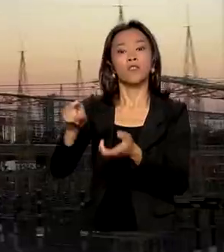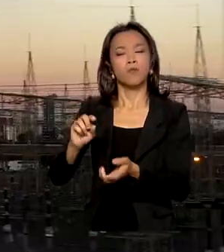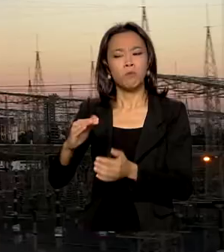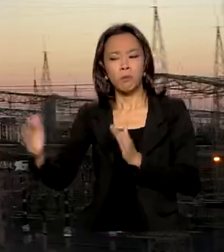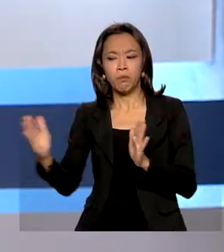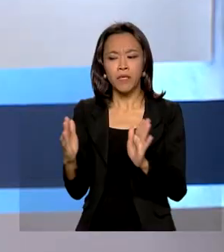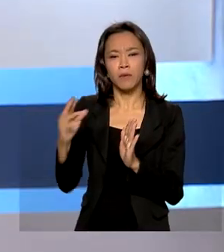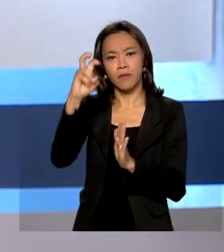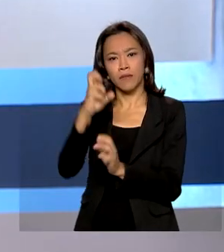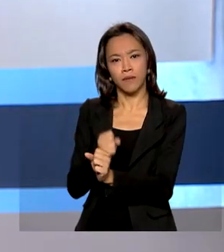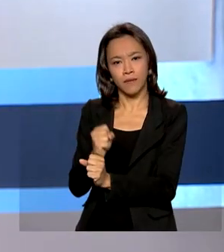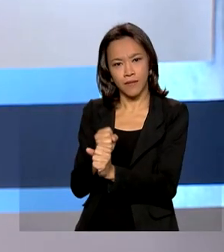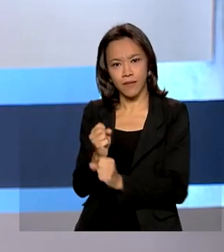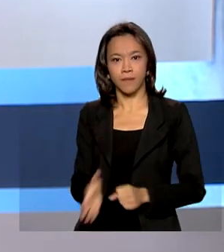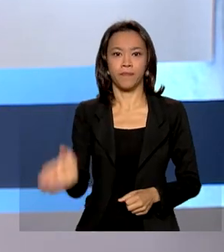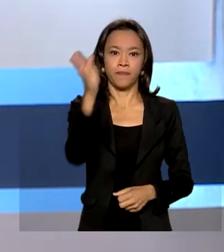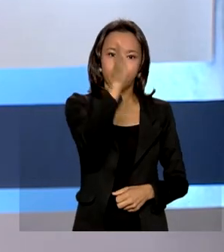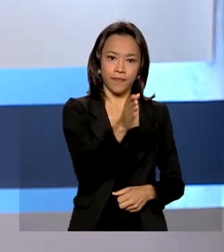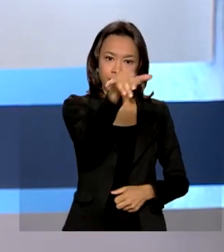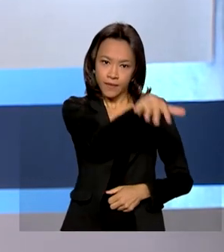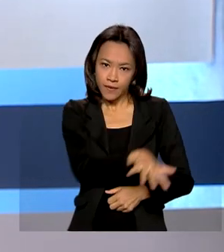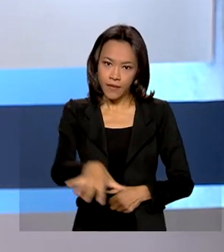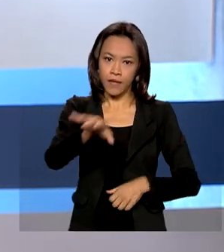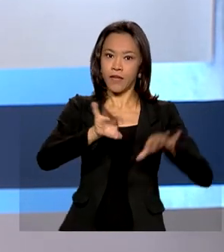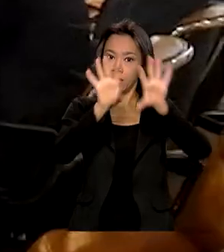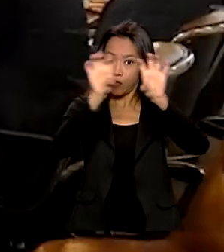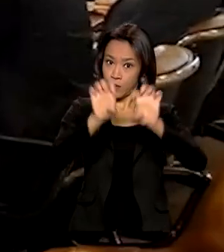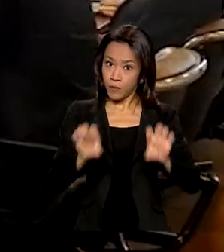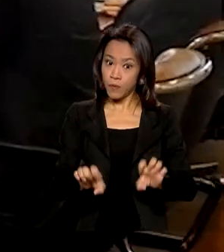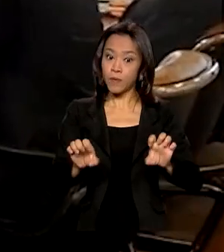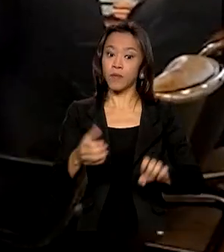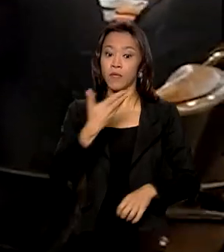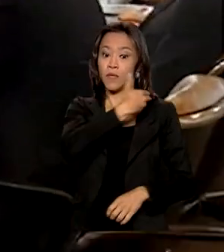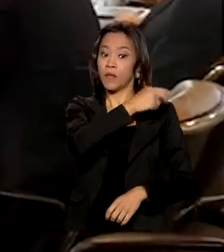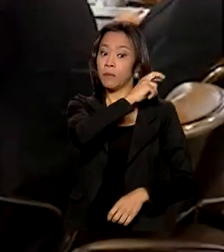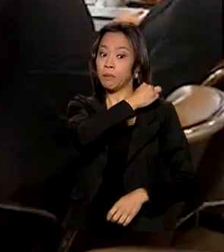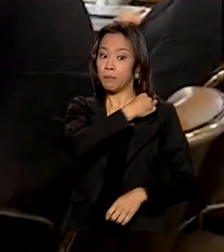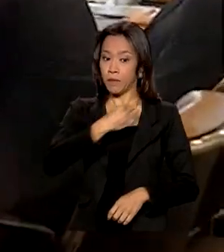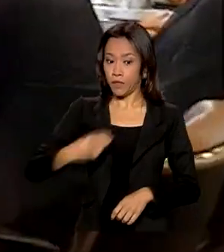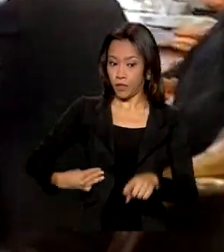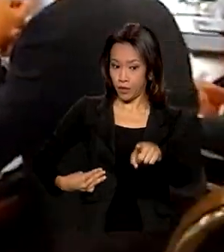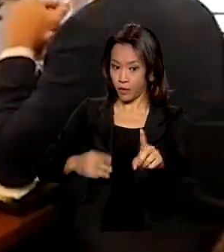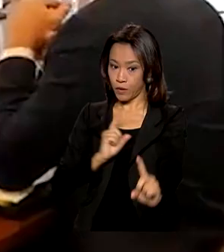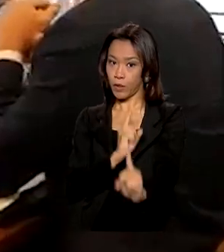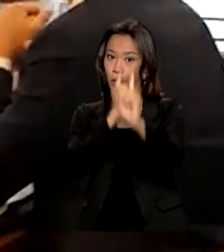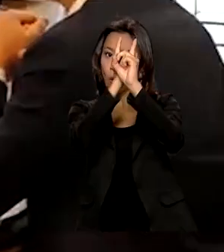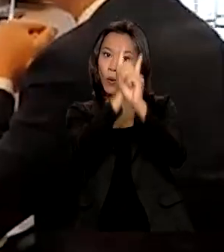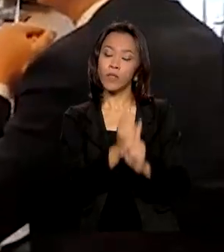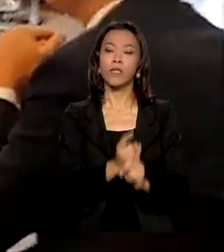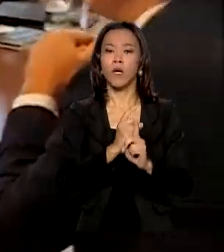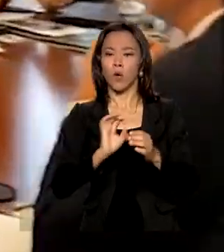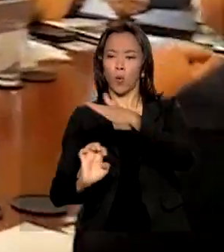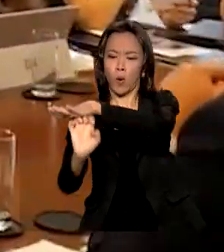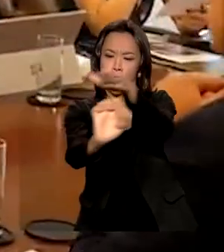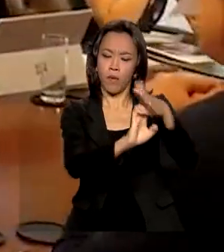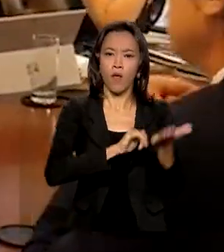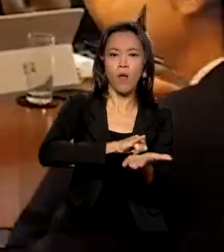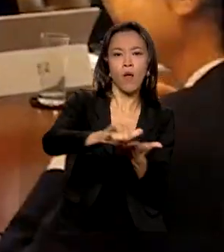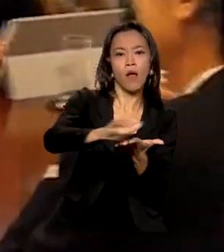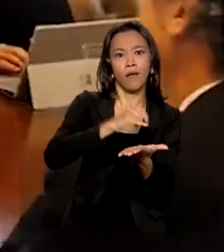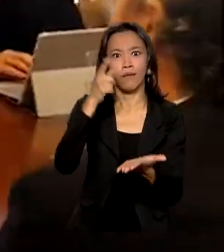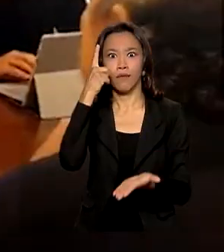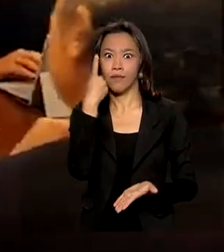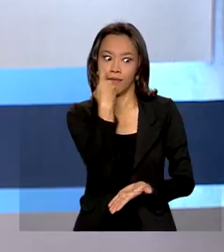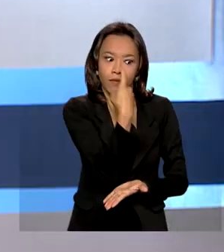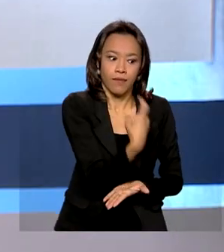cinco anos. Na área de infraestrutura, ministro se encontra com empresários em Nova York interessados em concessões